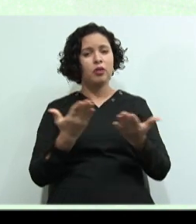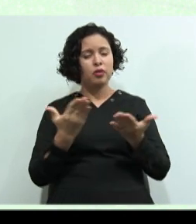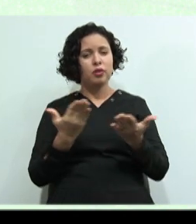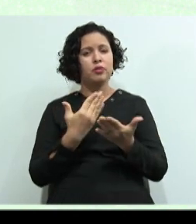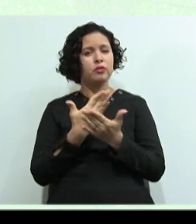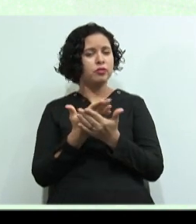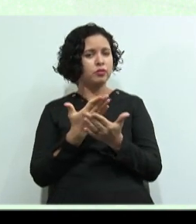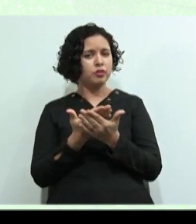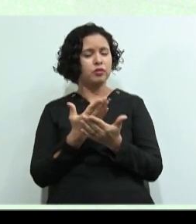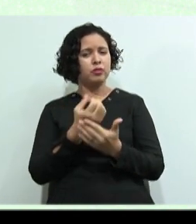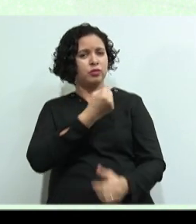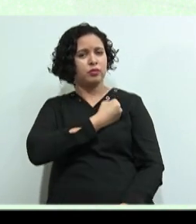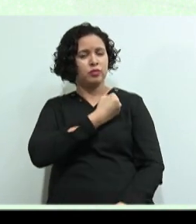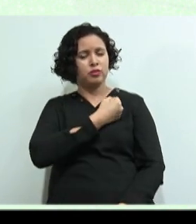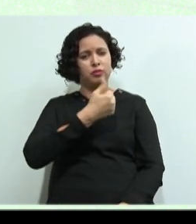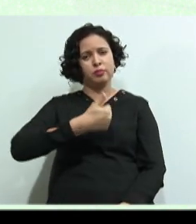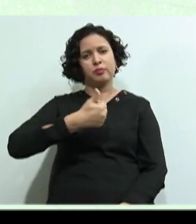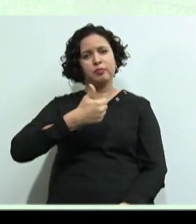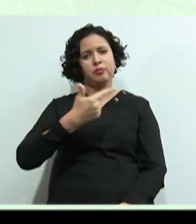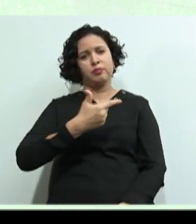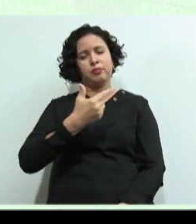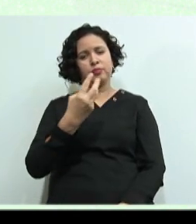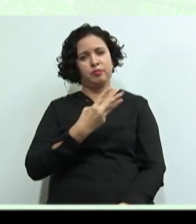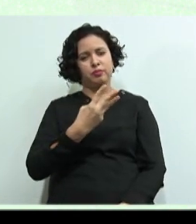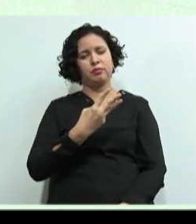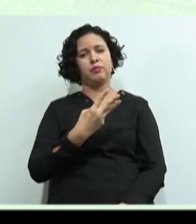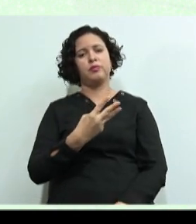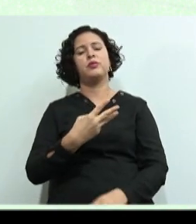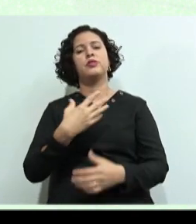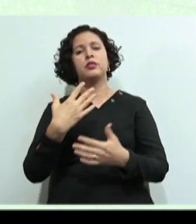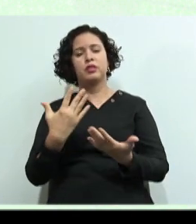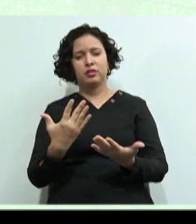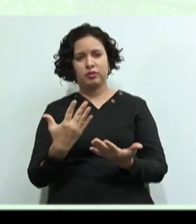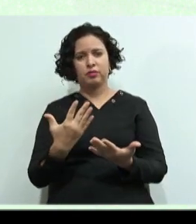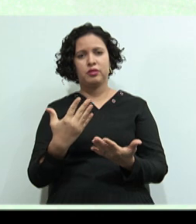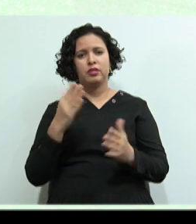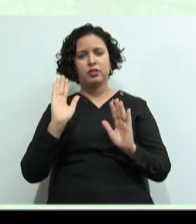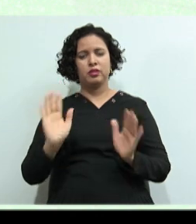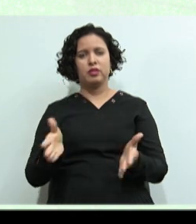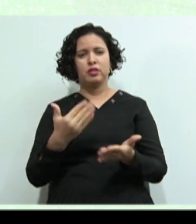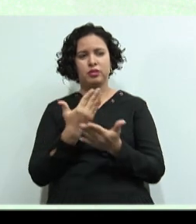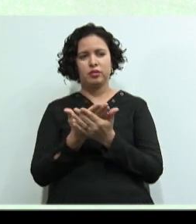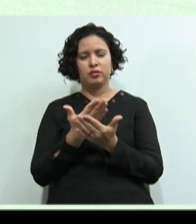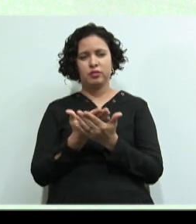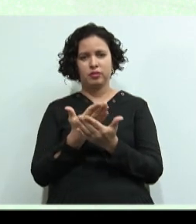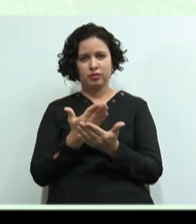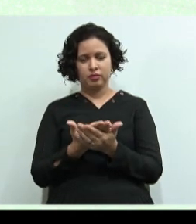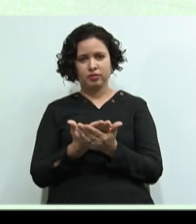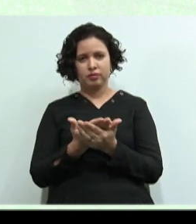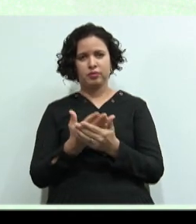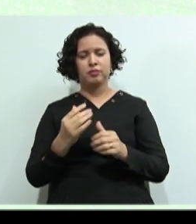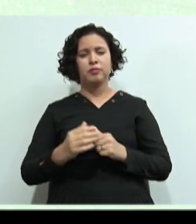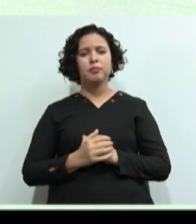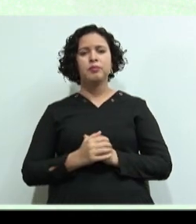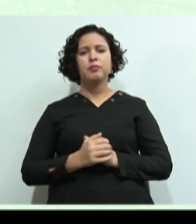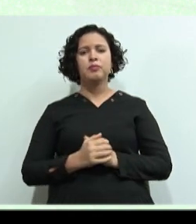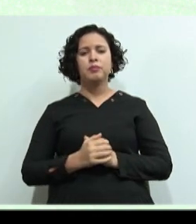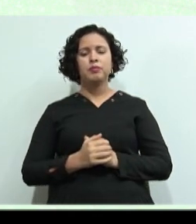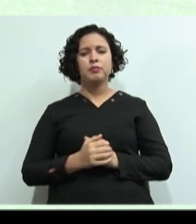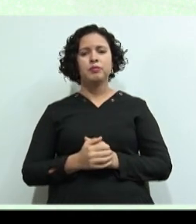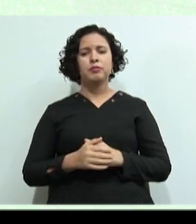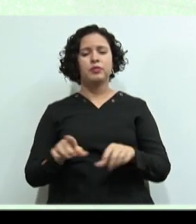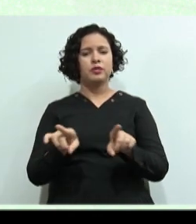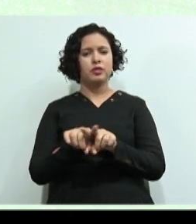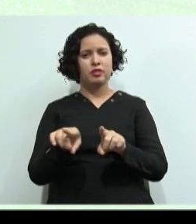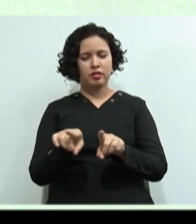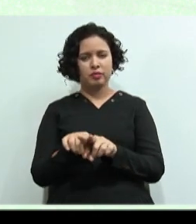Os números ordinais Na primeira unidade Na segunda unidade Aliás Nós trabalhamos Os números cardinais Nós iremos também